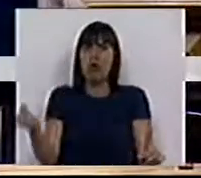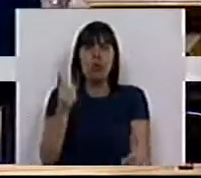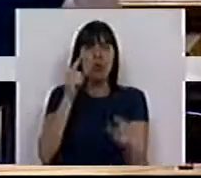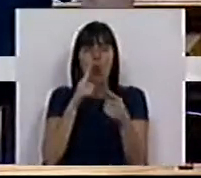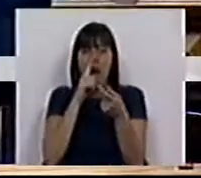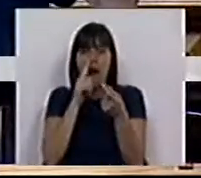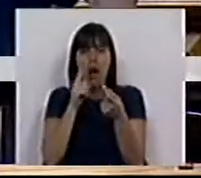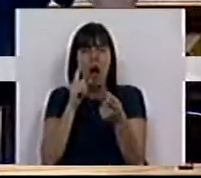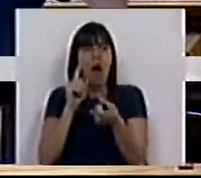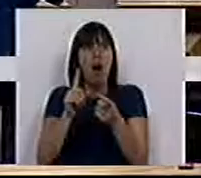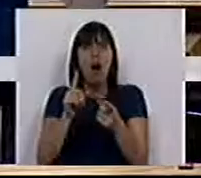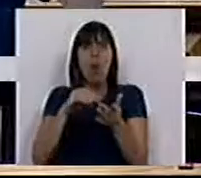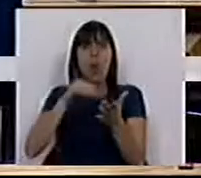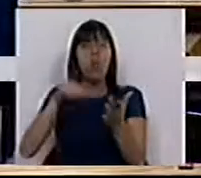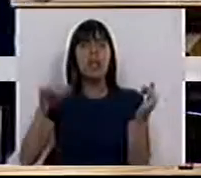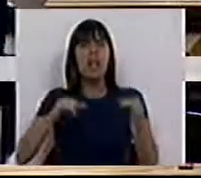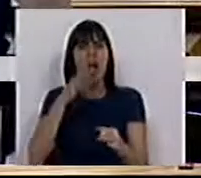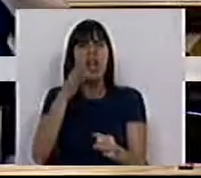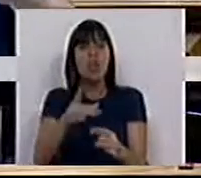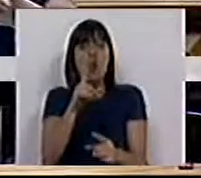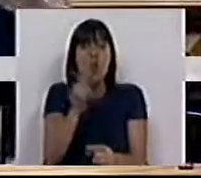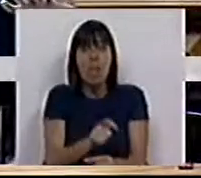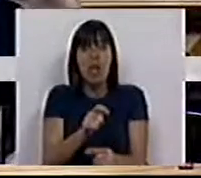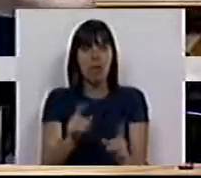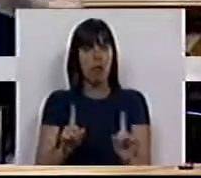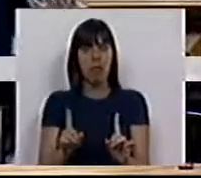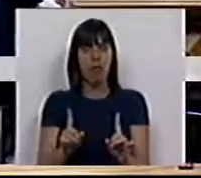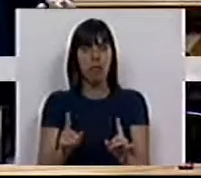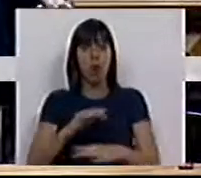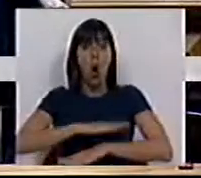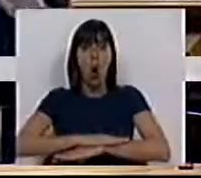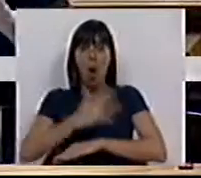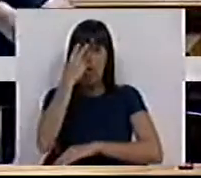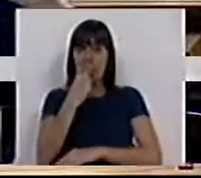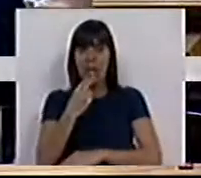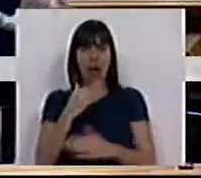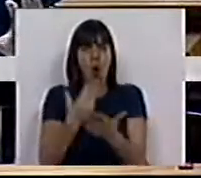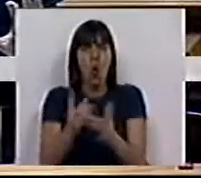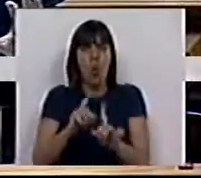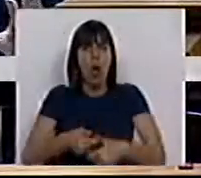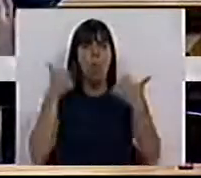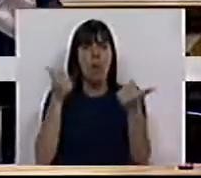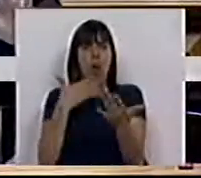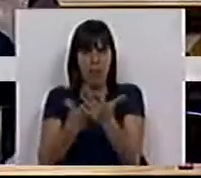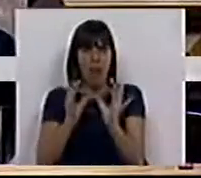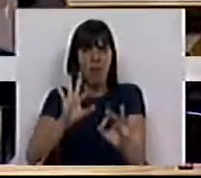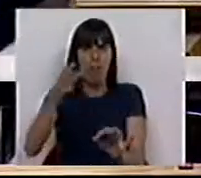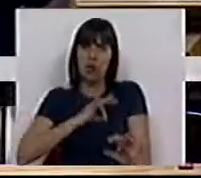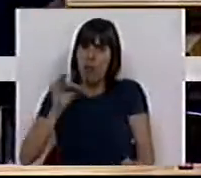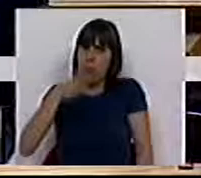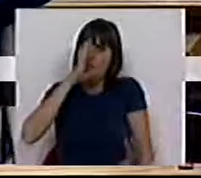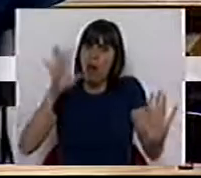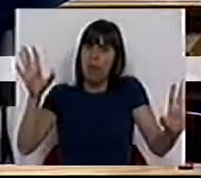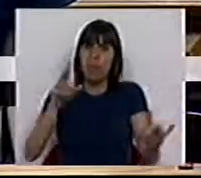ao milímetro aquilo que o tratado diz no mês, não, mas a obediência cega também nunca fez o melhor para um país, Sr. Primeiro